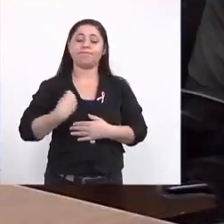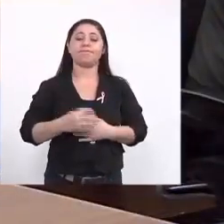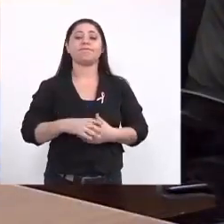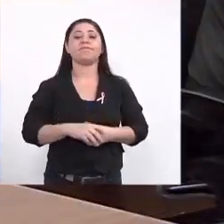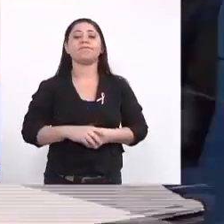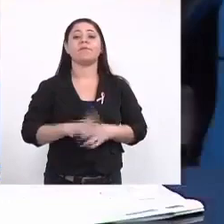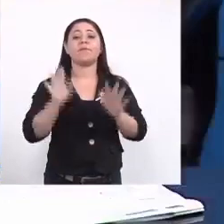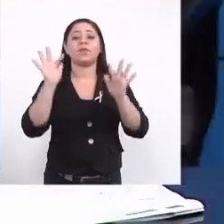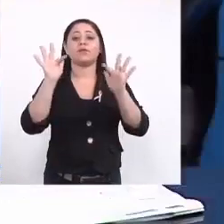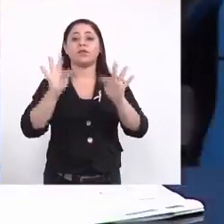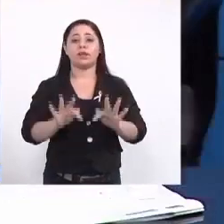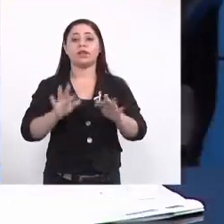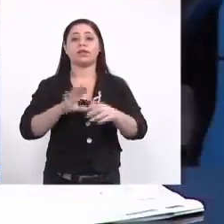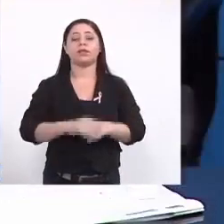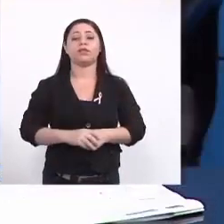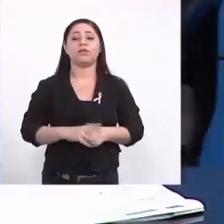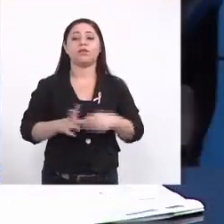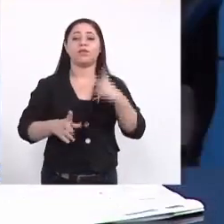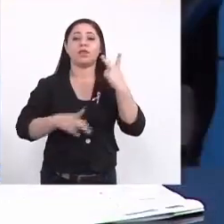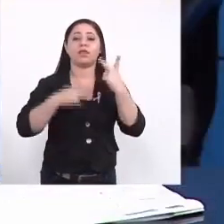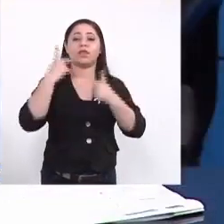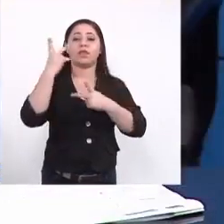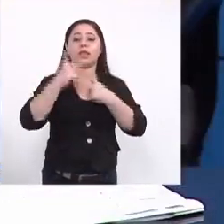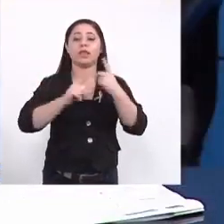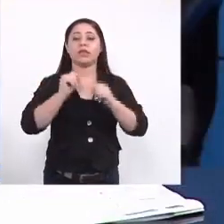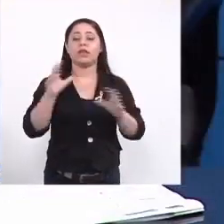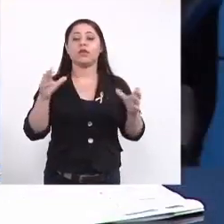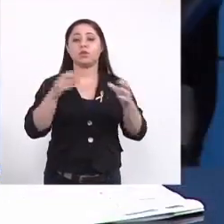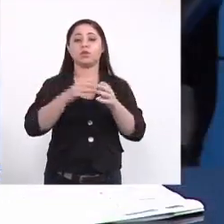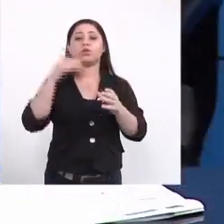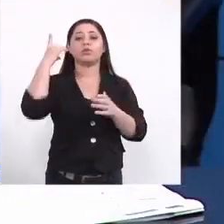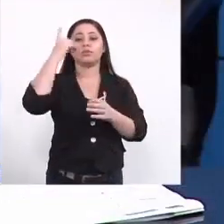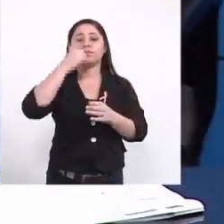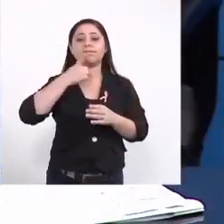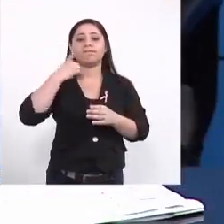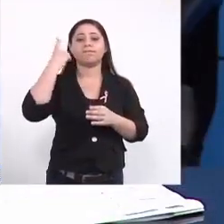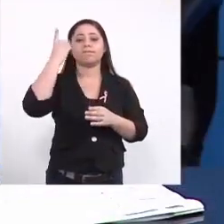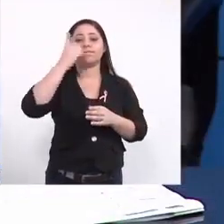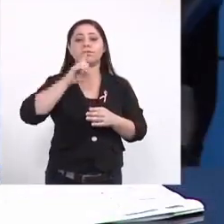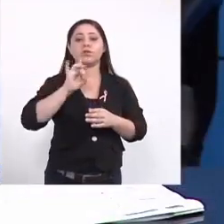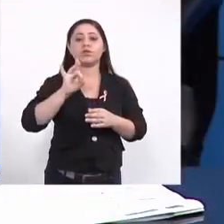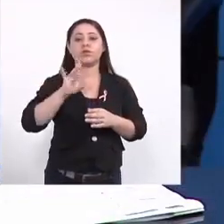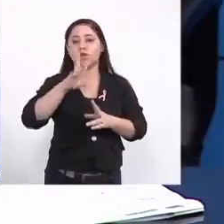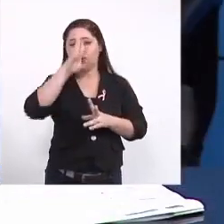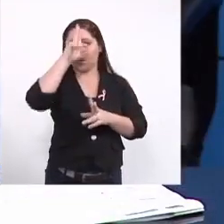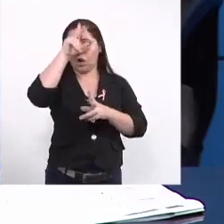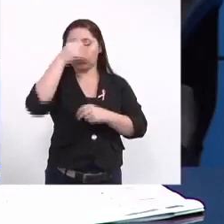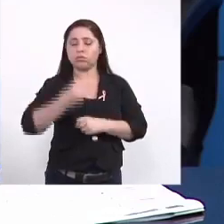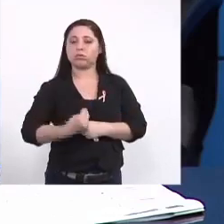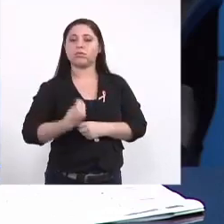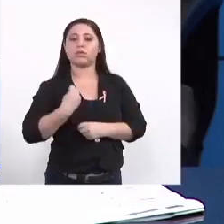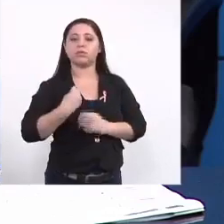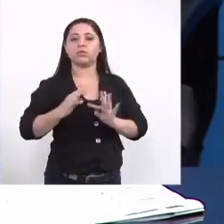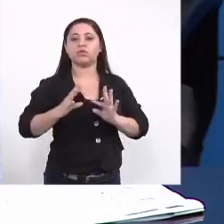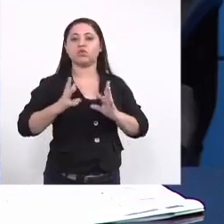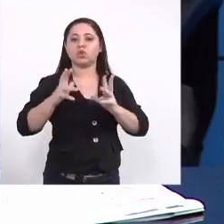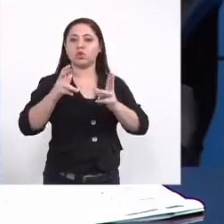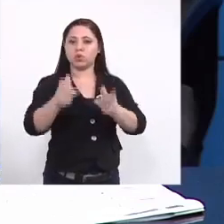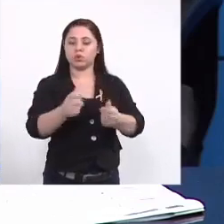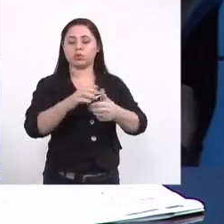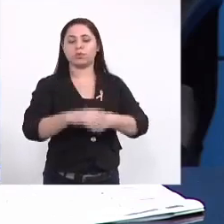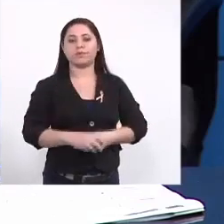pra encerrar dizer que a frente parlamentar ela só é forte com a participação de todos